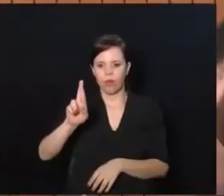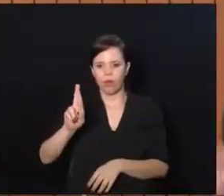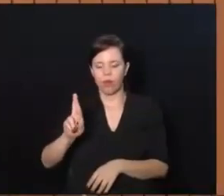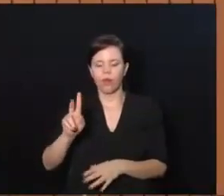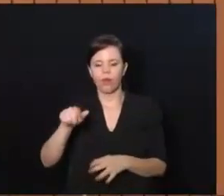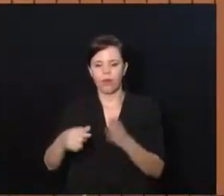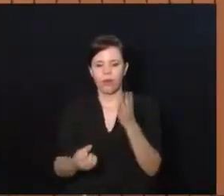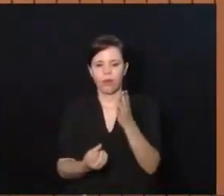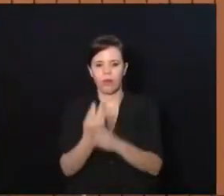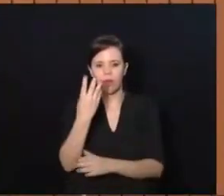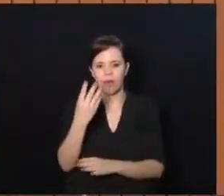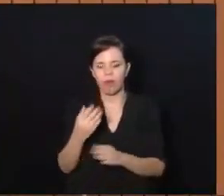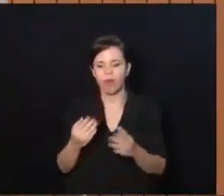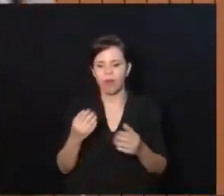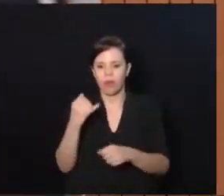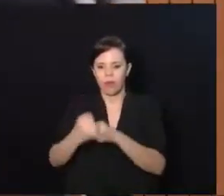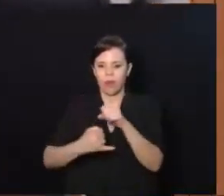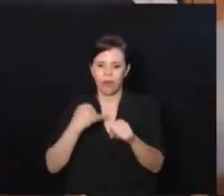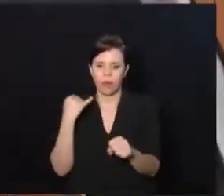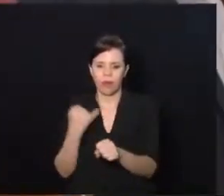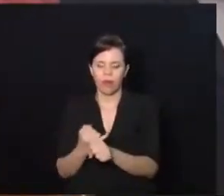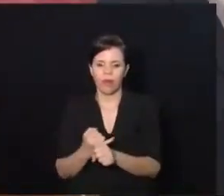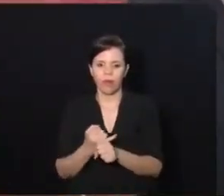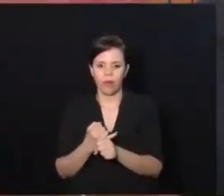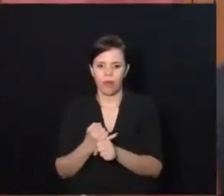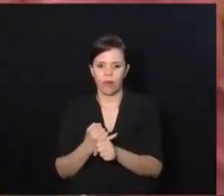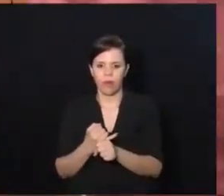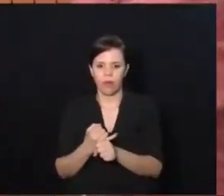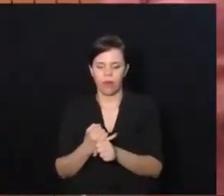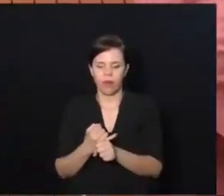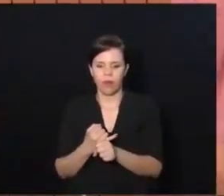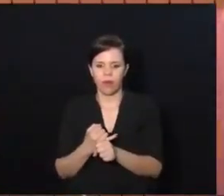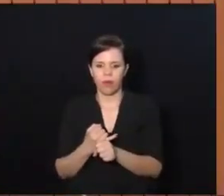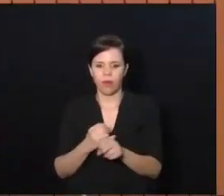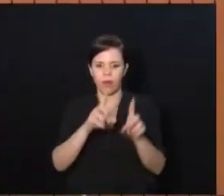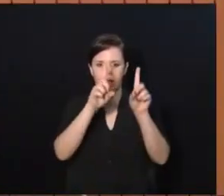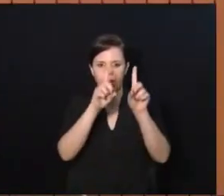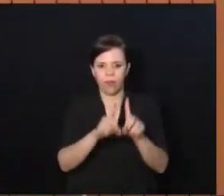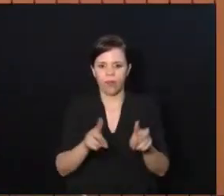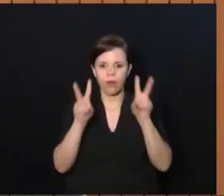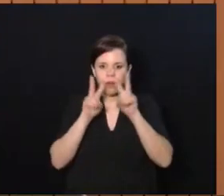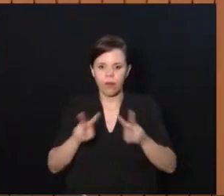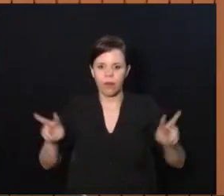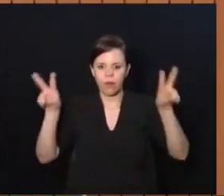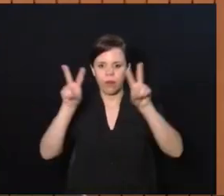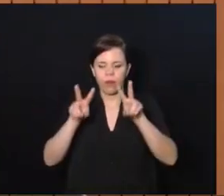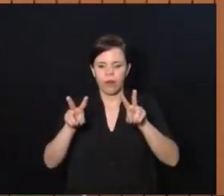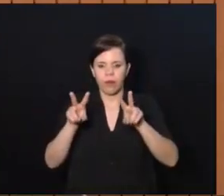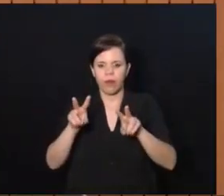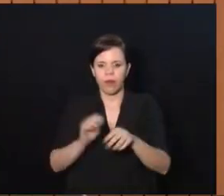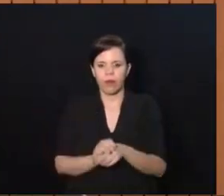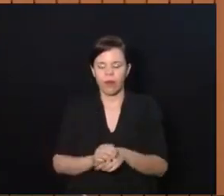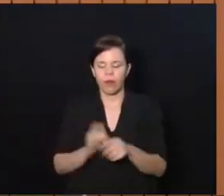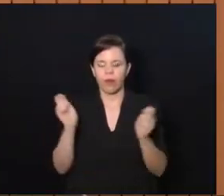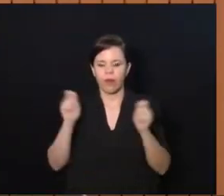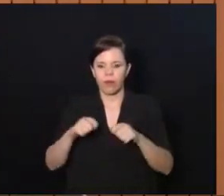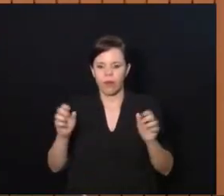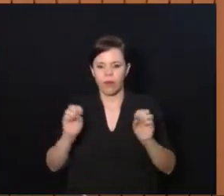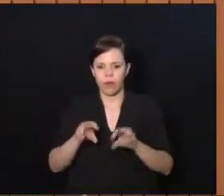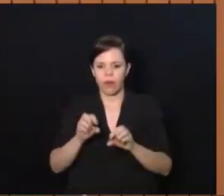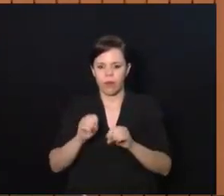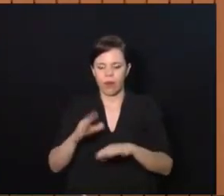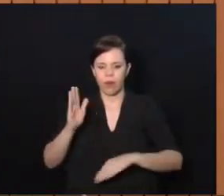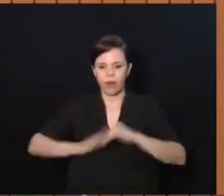criador de um portal, de um site, o Portal da Deficiência Visual, e é um capacitador dos